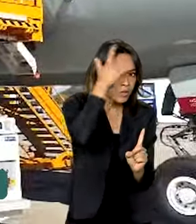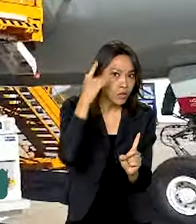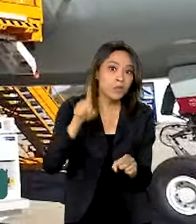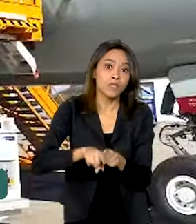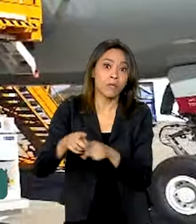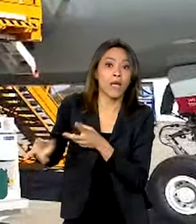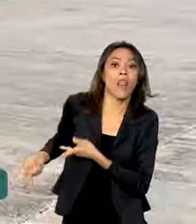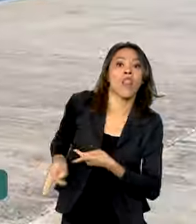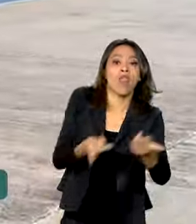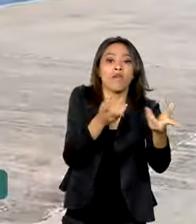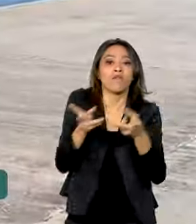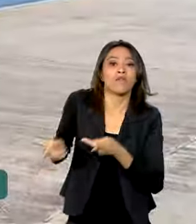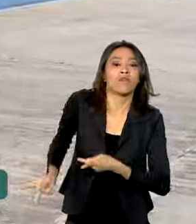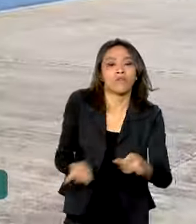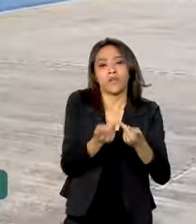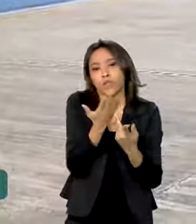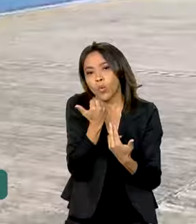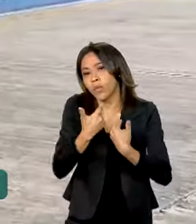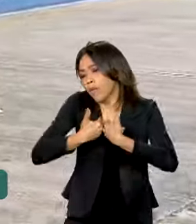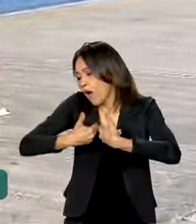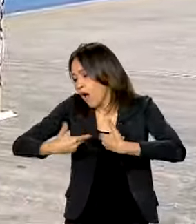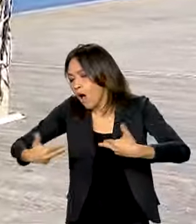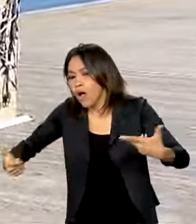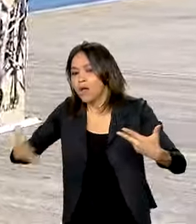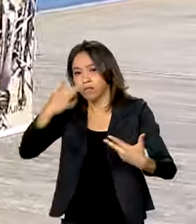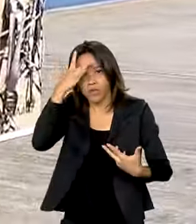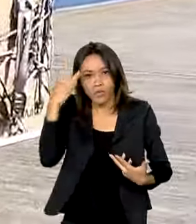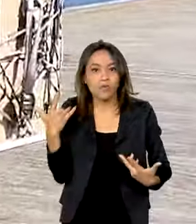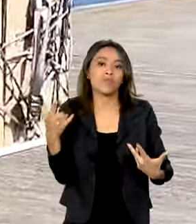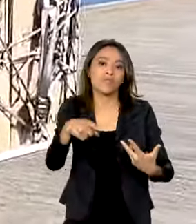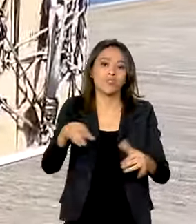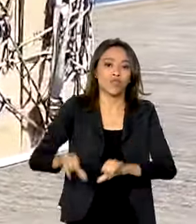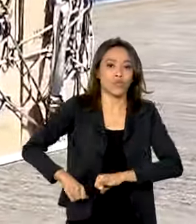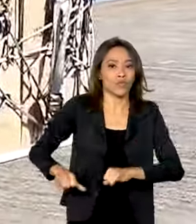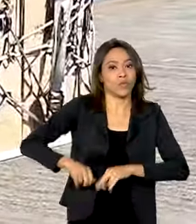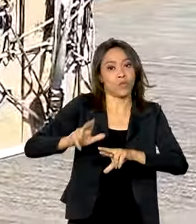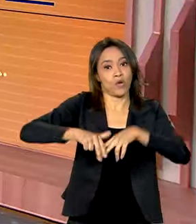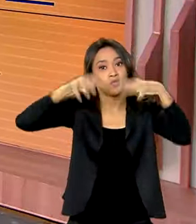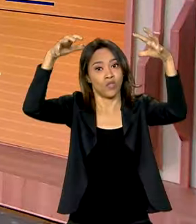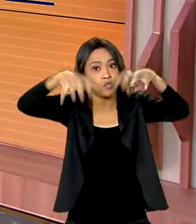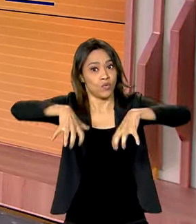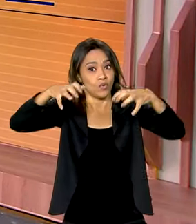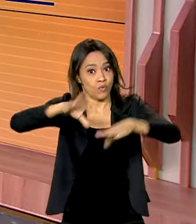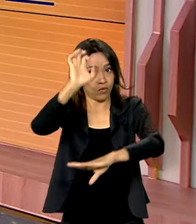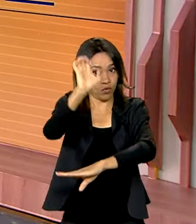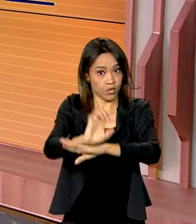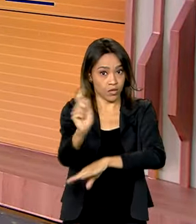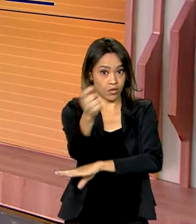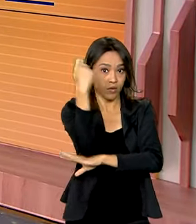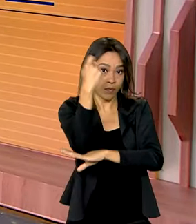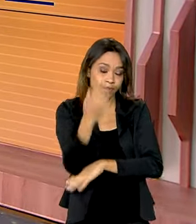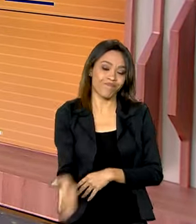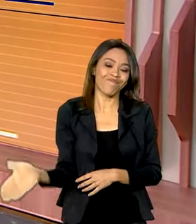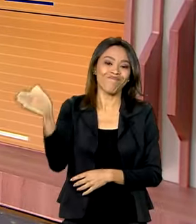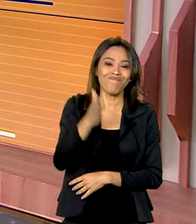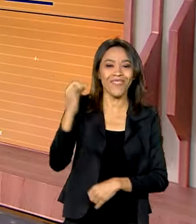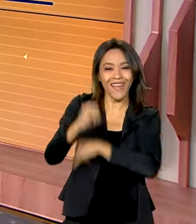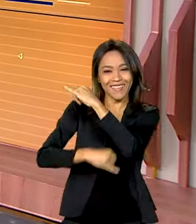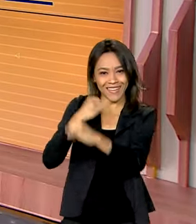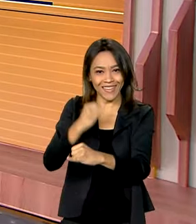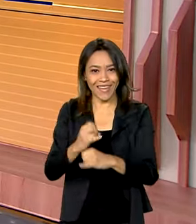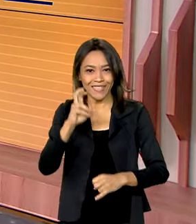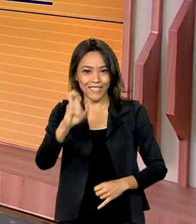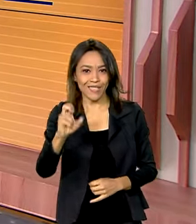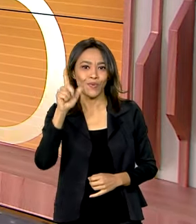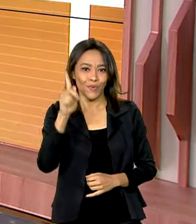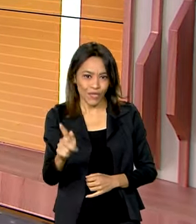humanitária em apoio aos atingidos pelas enchentes no Estado gaúcho. E a internet 5G está sendo